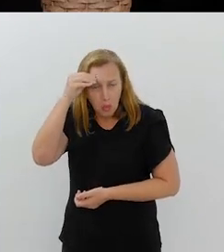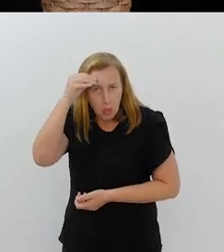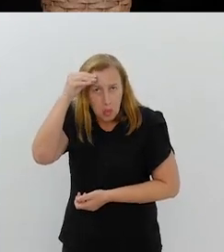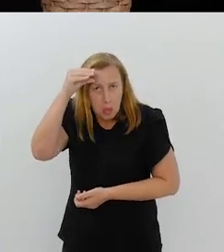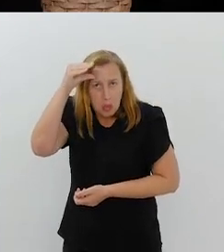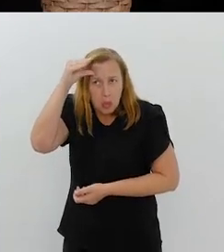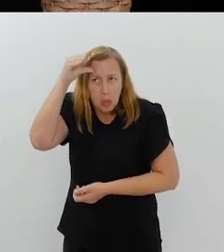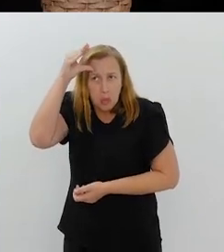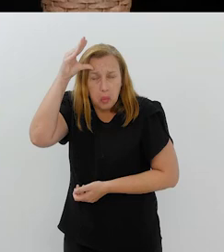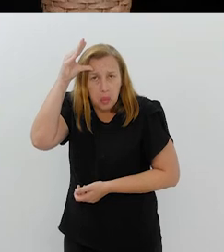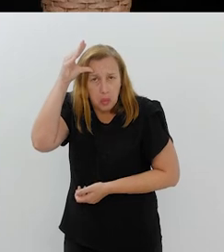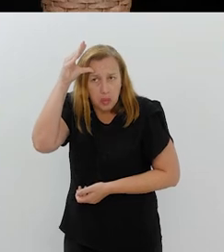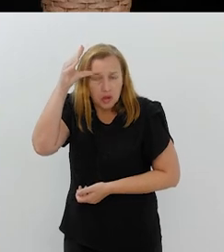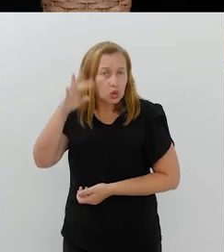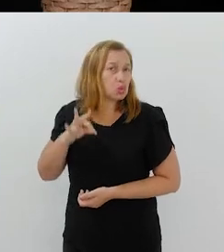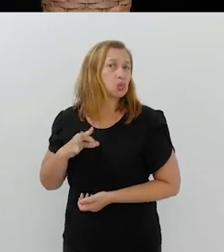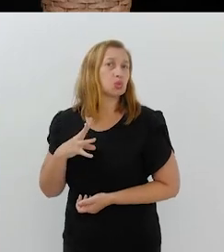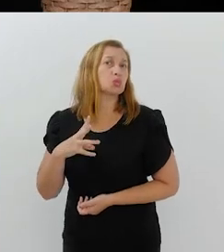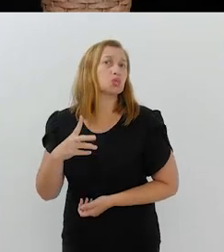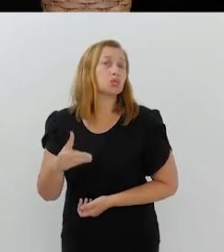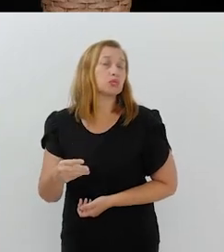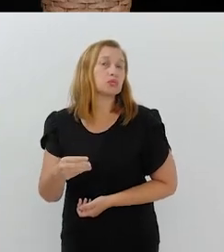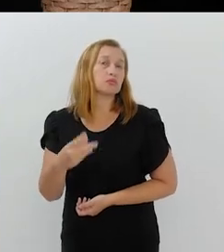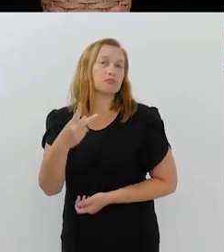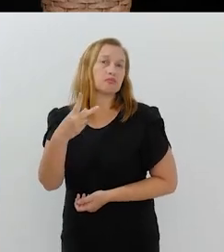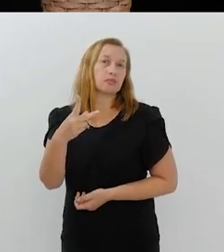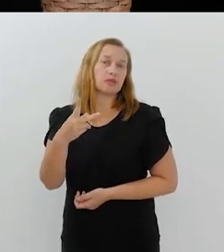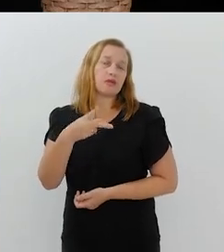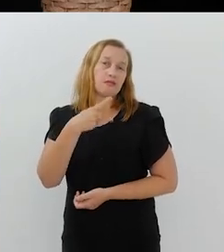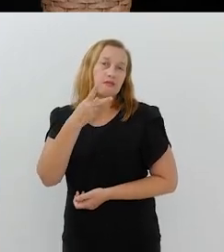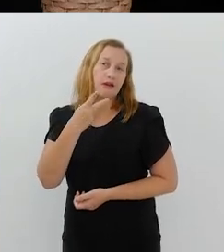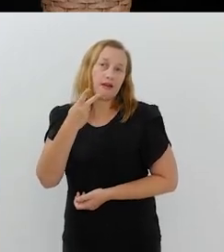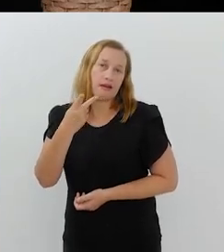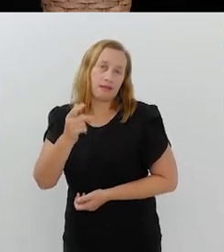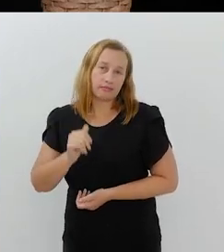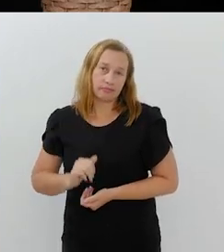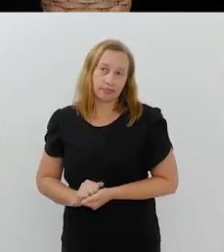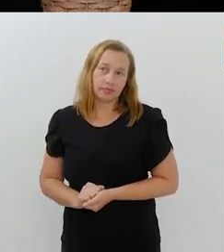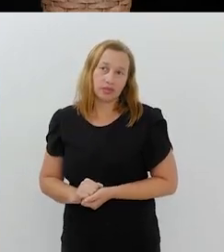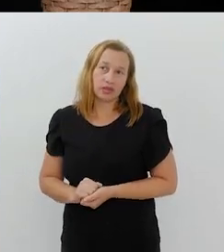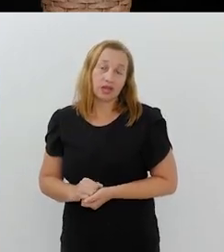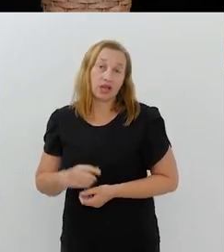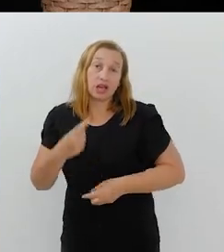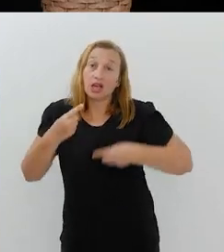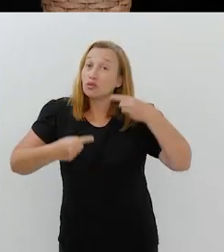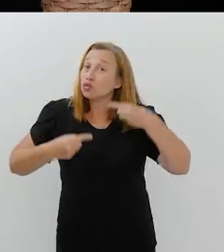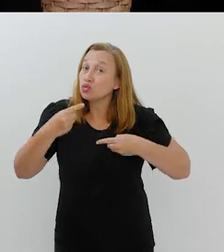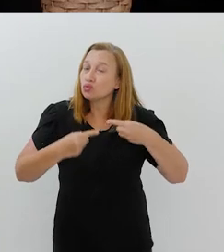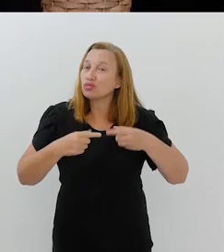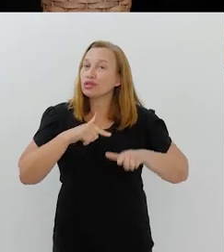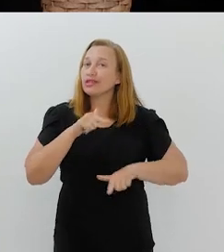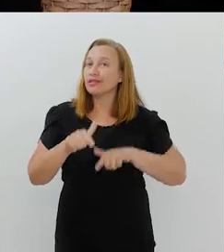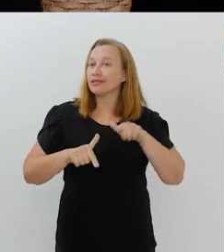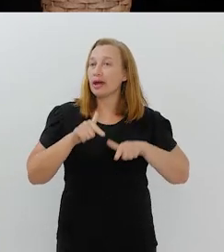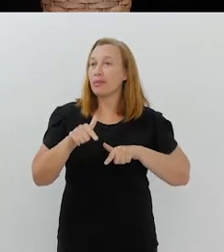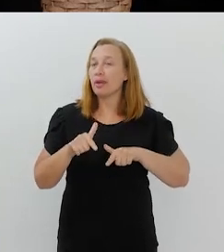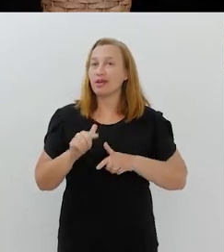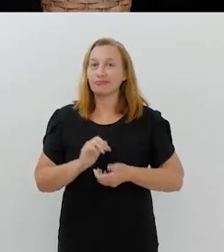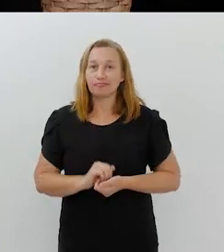conhecimento sobre o que ela fala, sobre o assunto que ela discute, que ela trabalha.